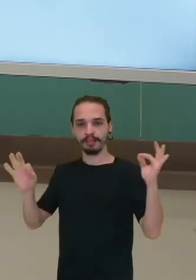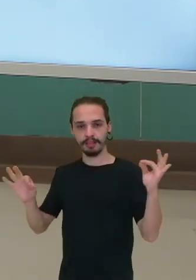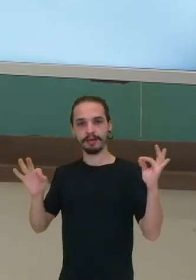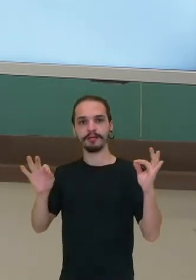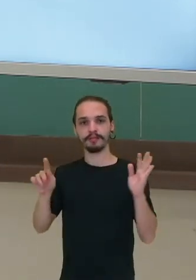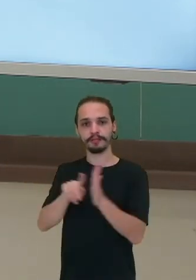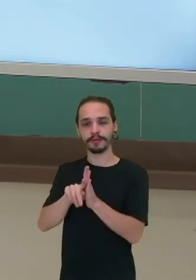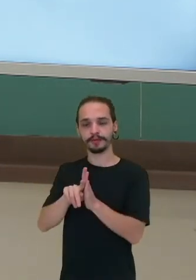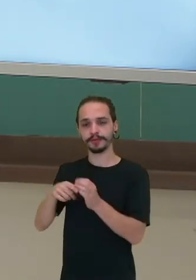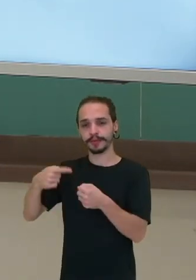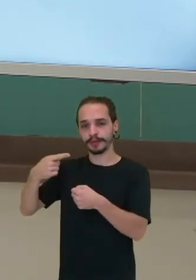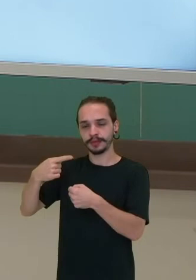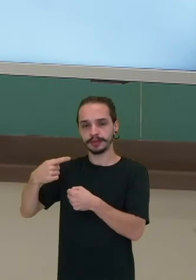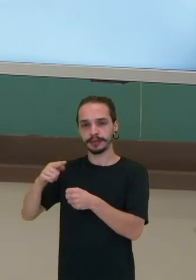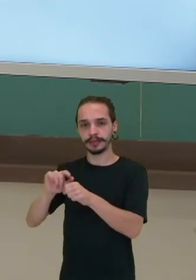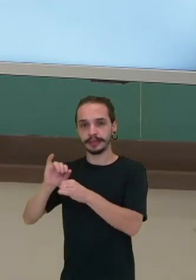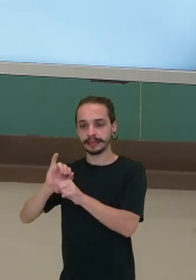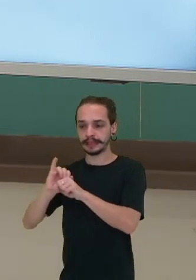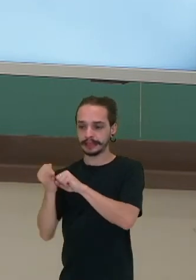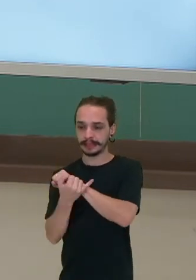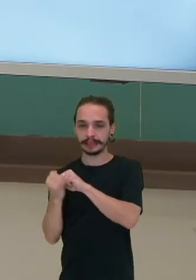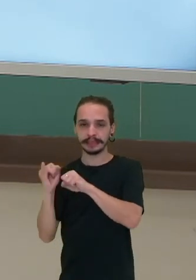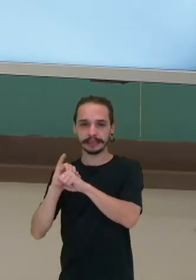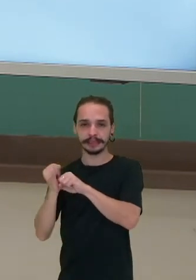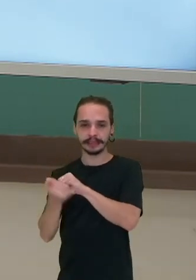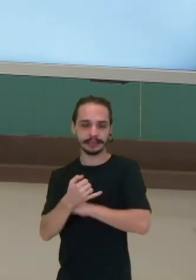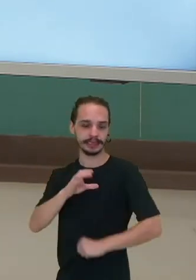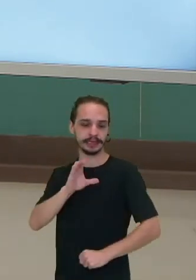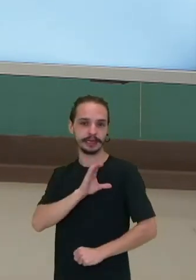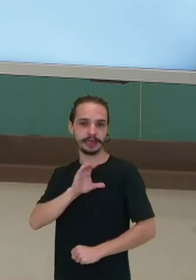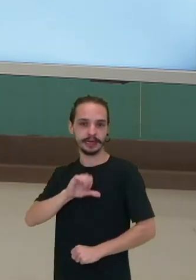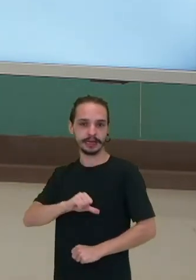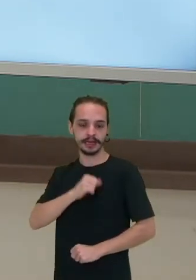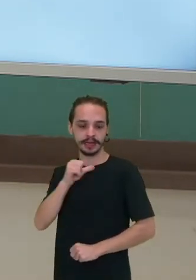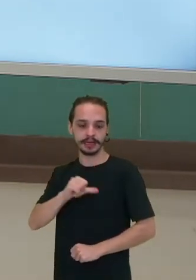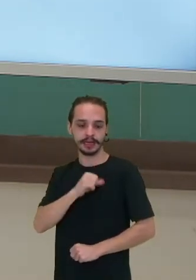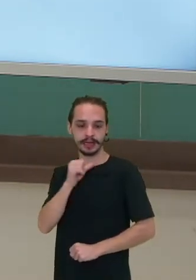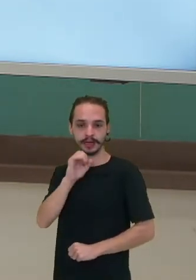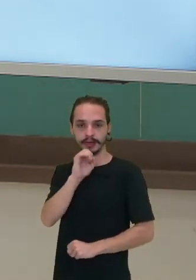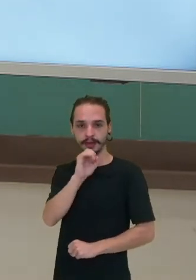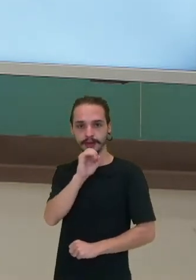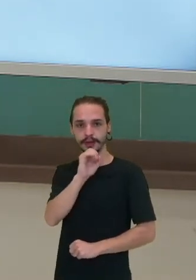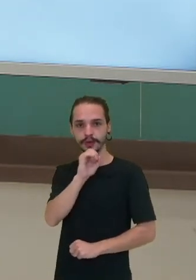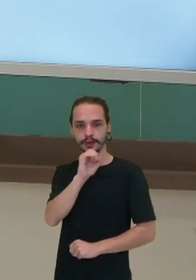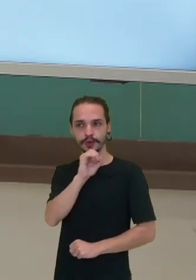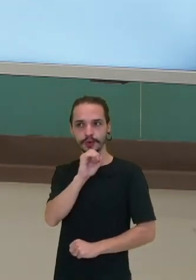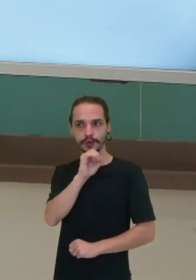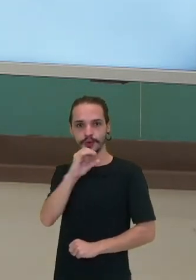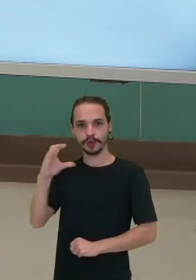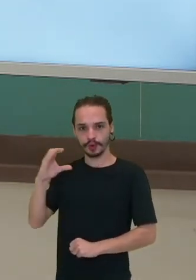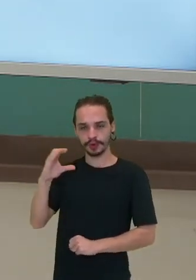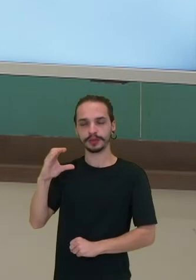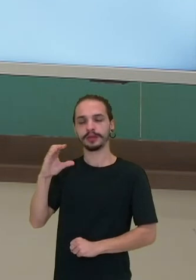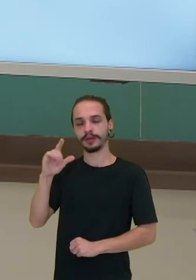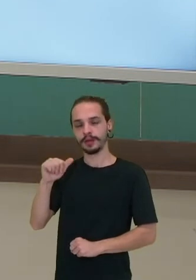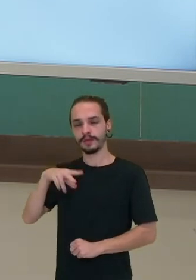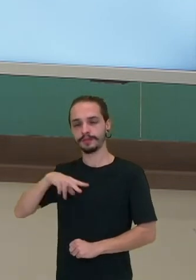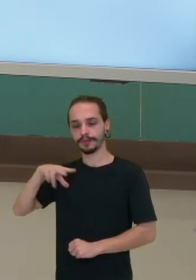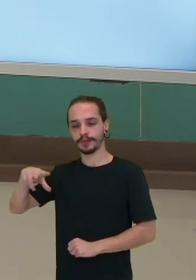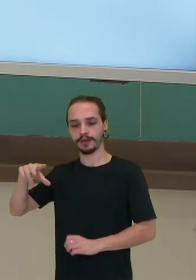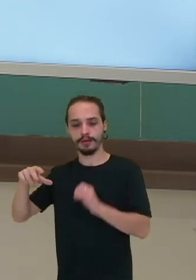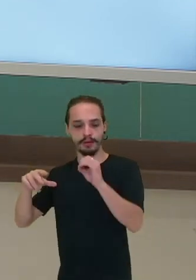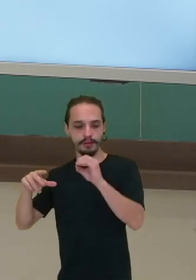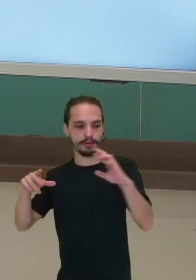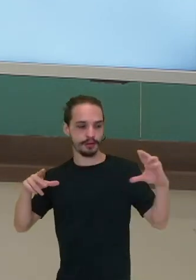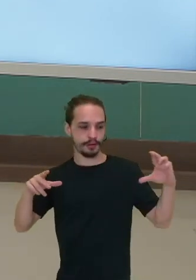Verde, na África, a parte oriental pertenceria a Portugal e, ao ocidental, a Espanha. Então, por conta do